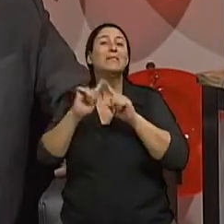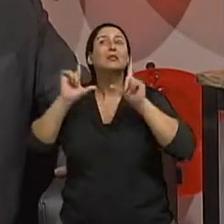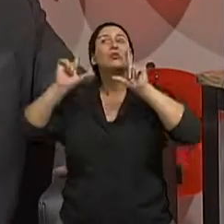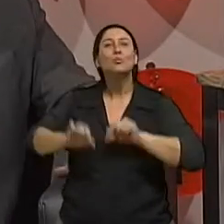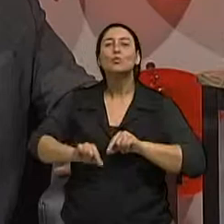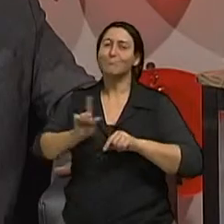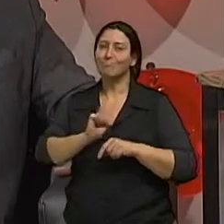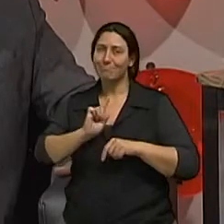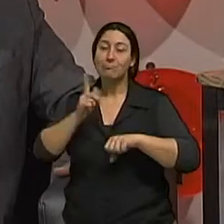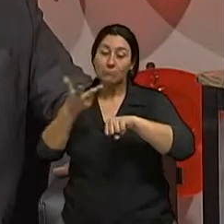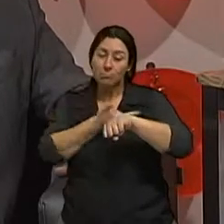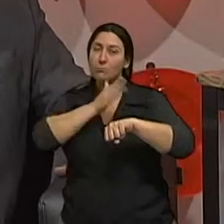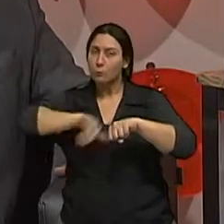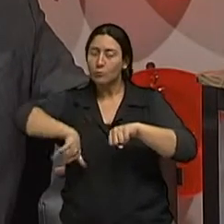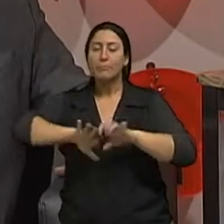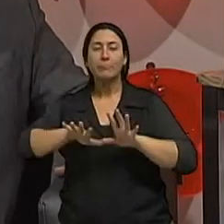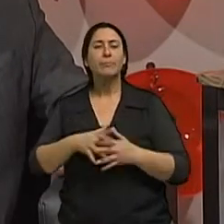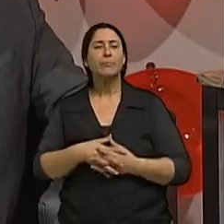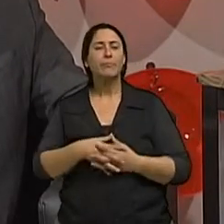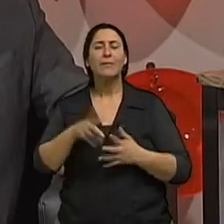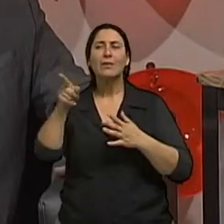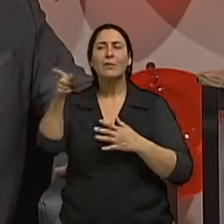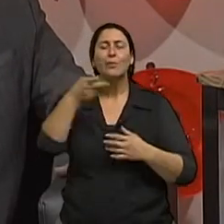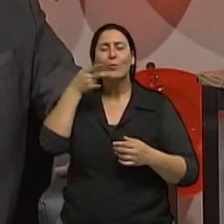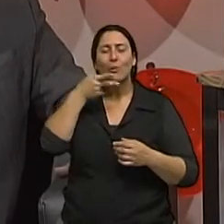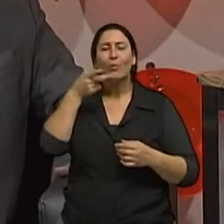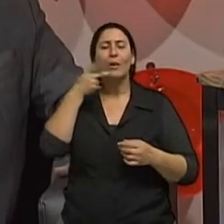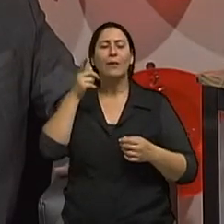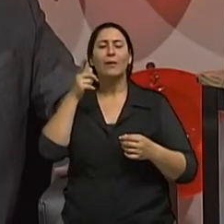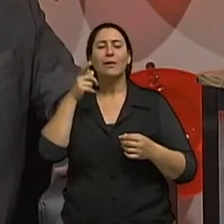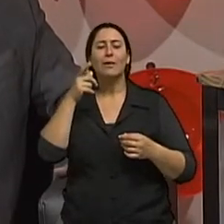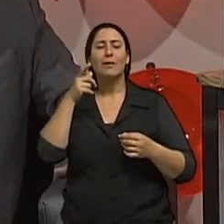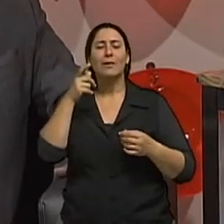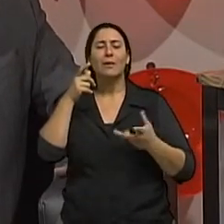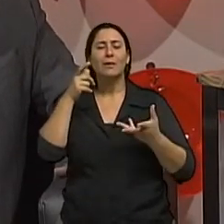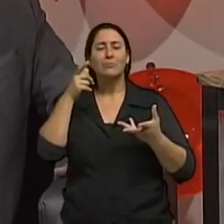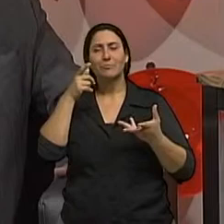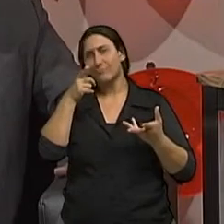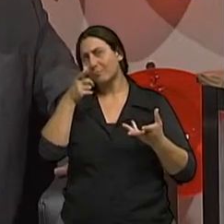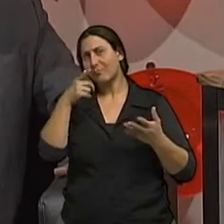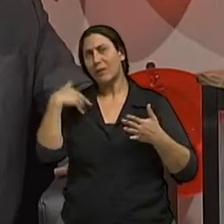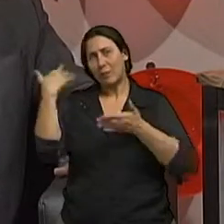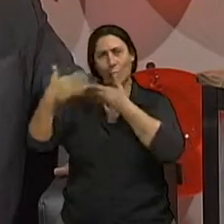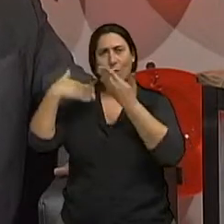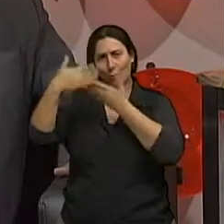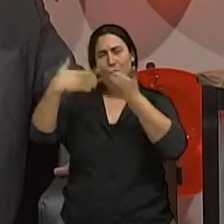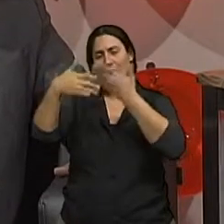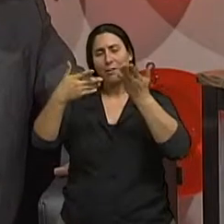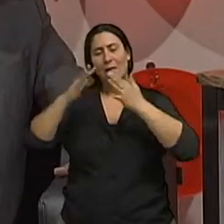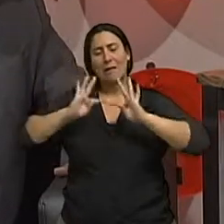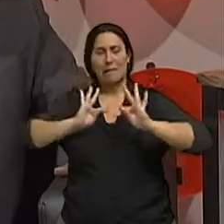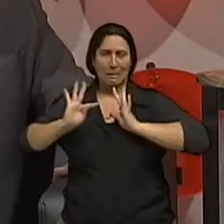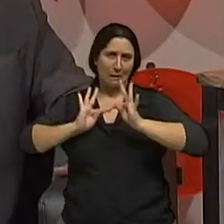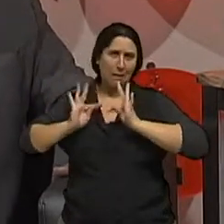diferente em um ponto que tu comentaste é sobre a evolução do tratamento aqui no Brasil ou aqui em